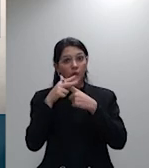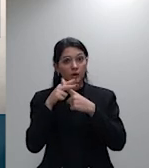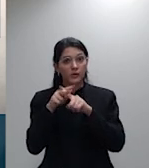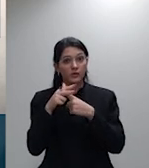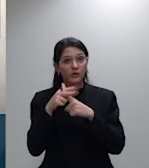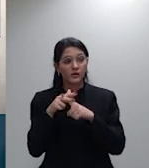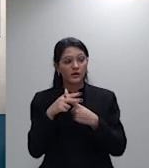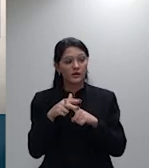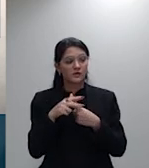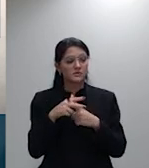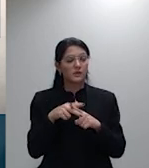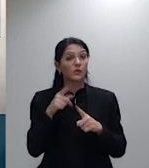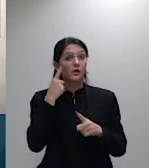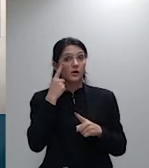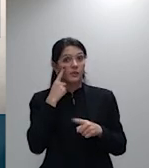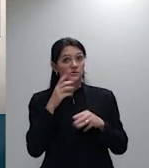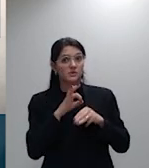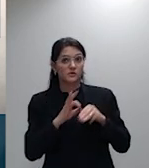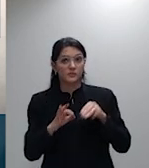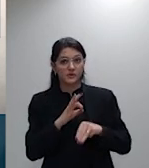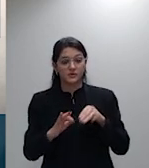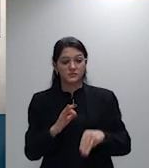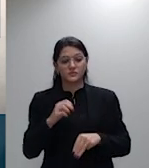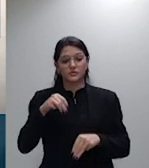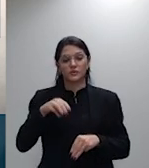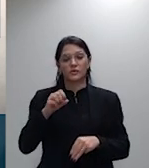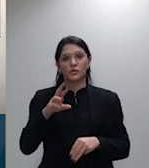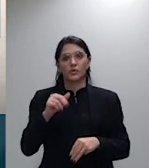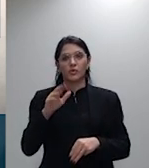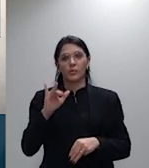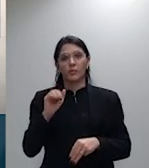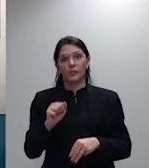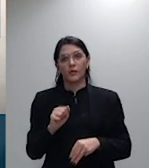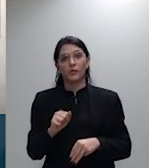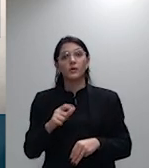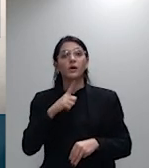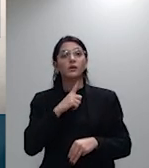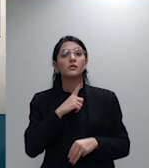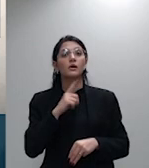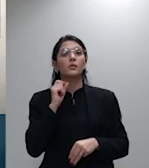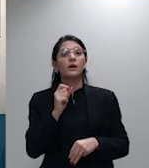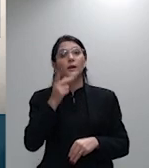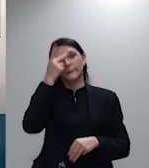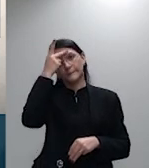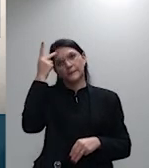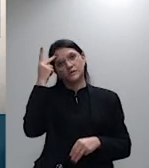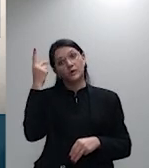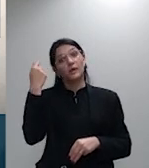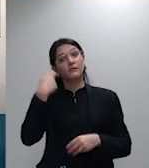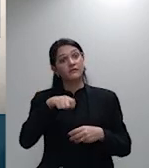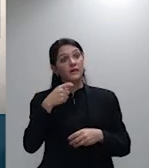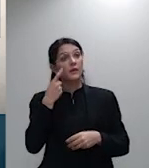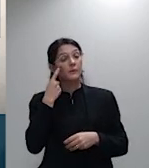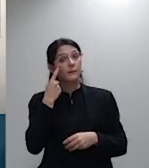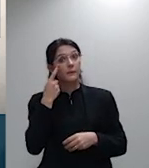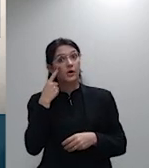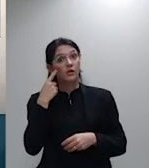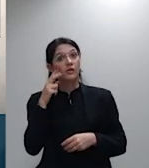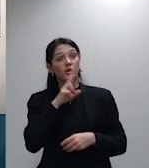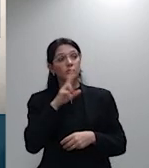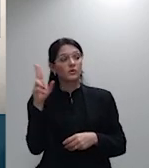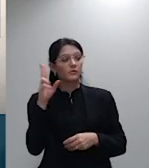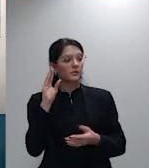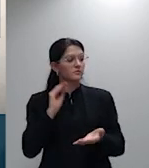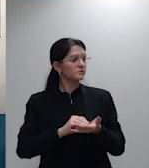eu digo, a hipótese em que o consumidor autor impugnar a autenticidade da assinatura constante em contrato bancário juntada ao